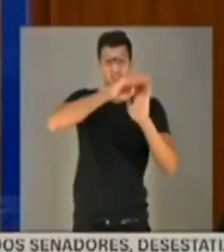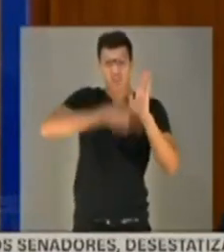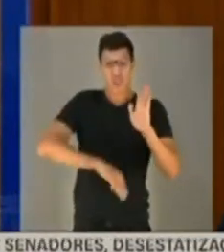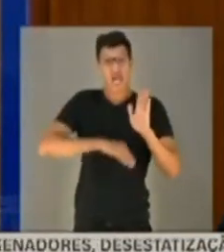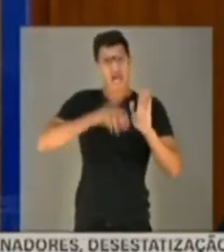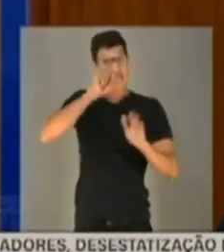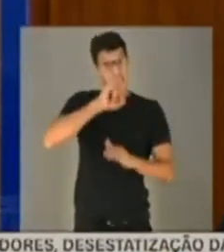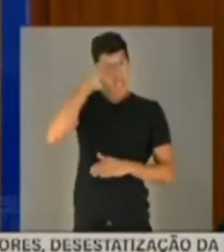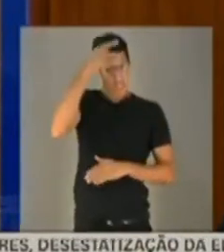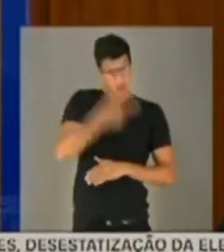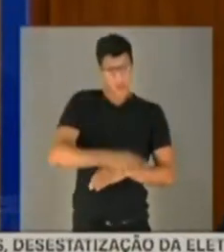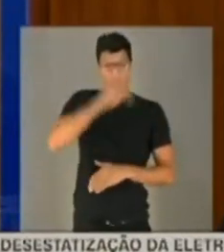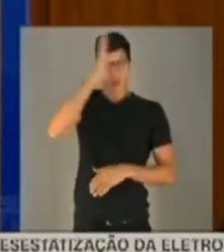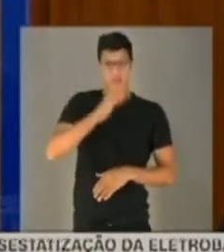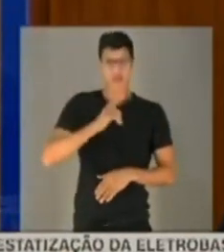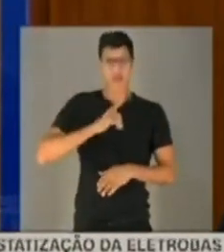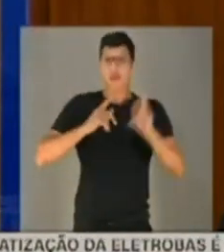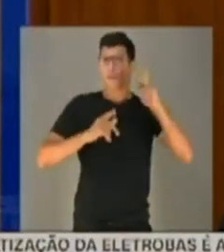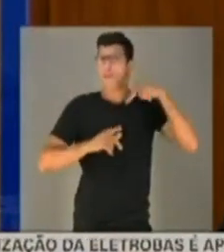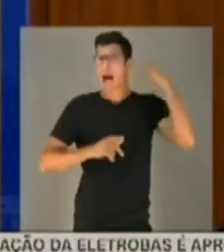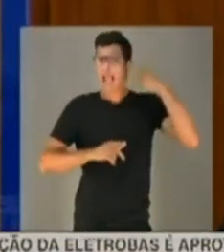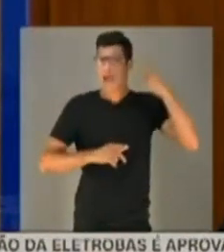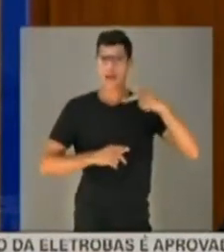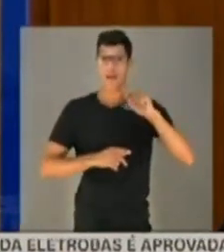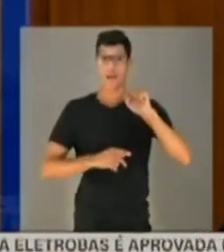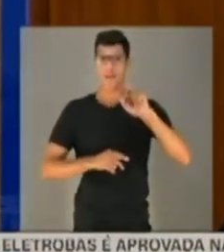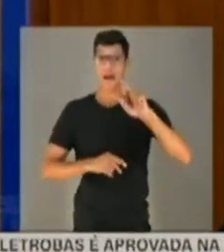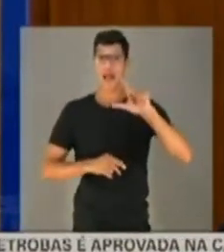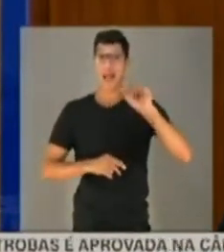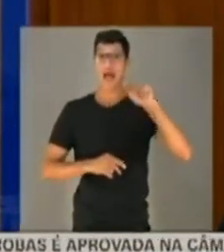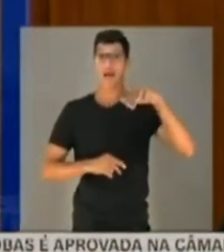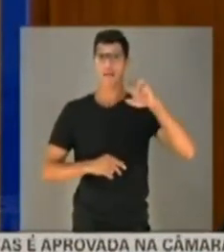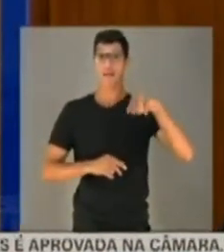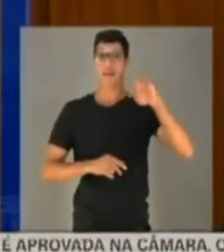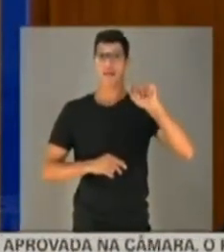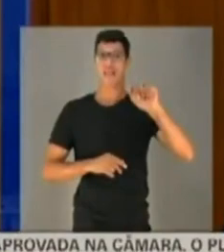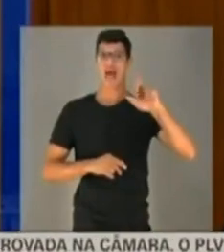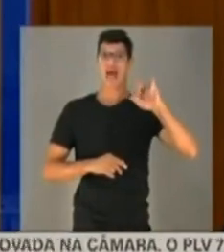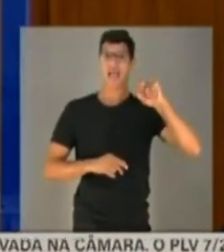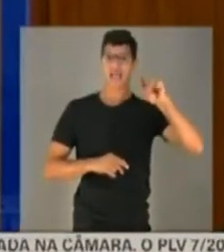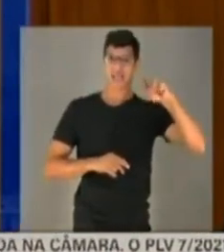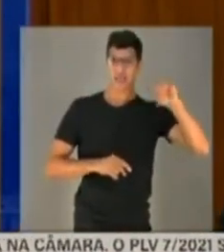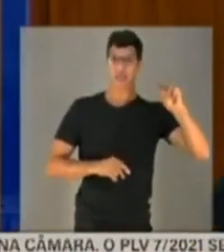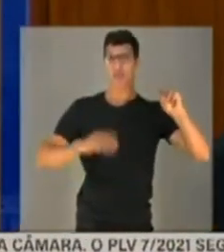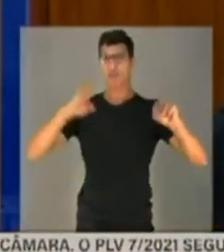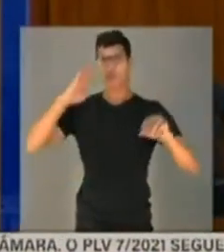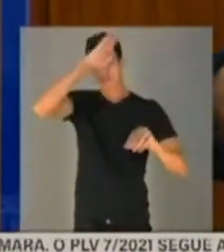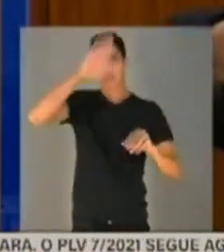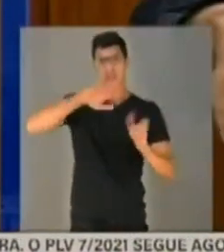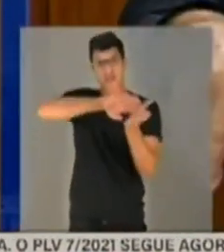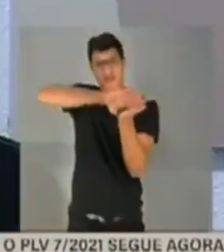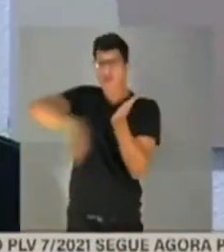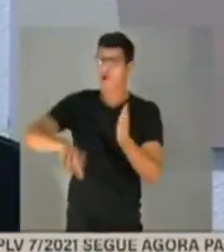Se no Brasil tem parlamentarismo, Bolsonaro já estava retirado do poder há muito tempo.